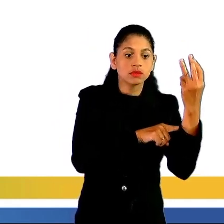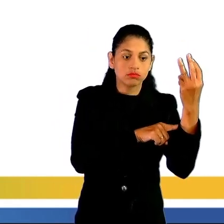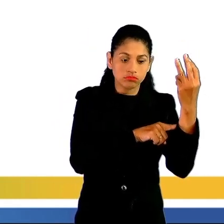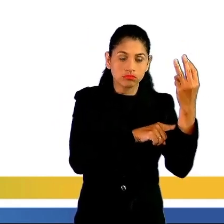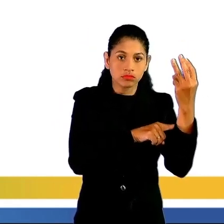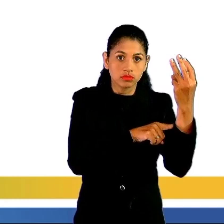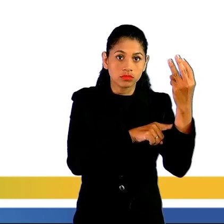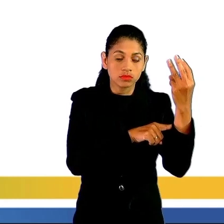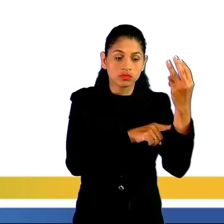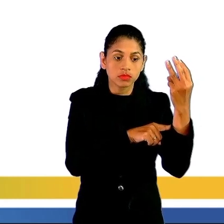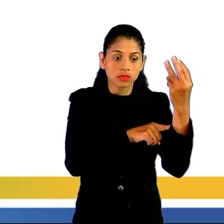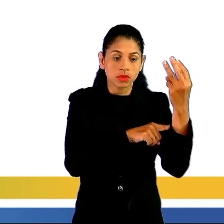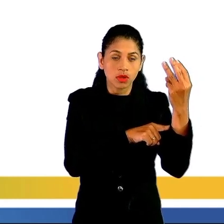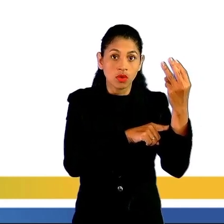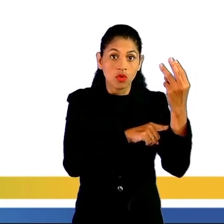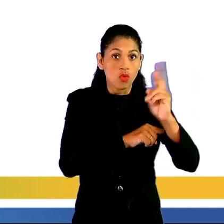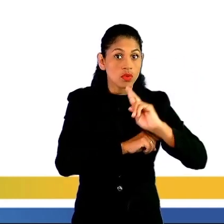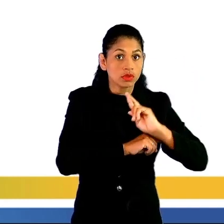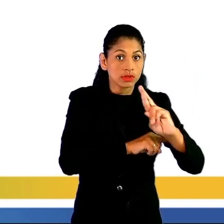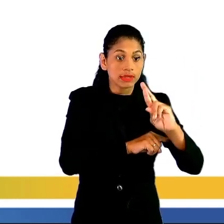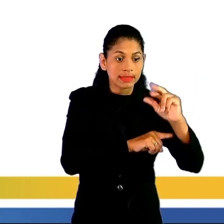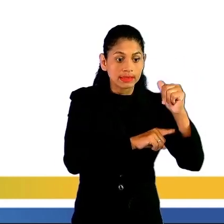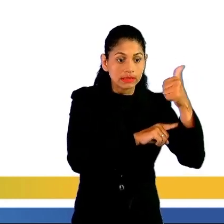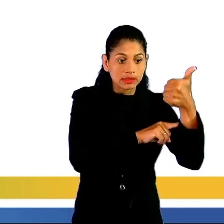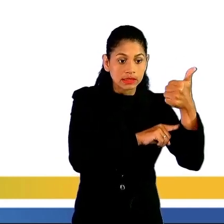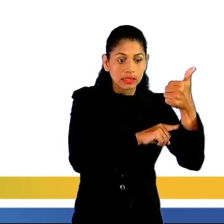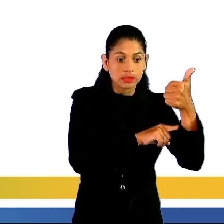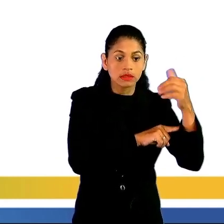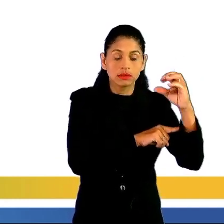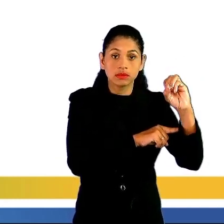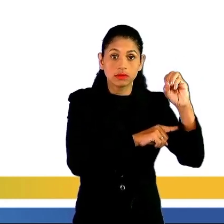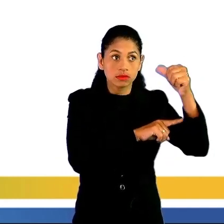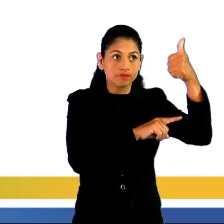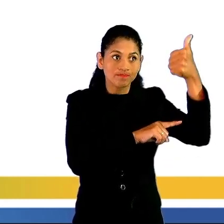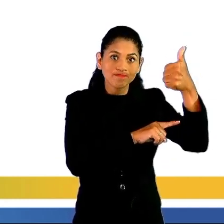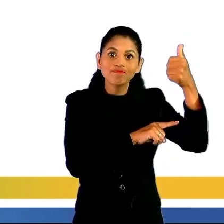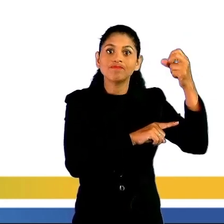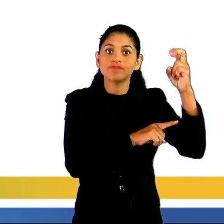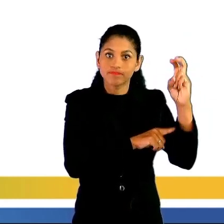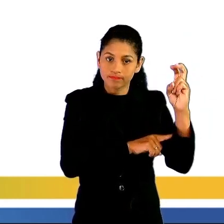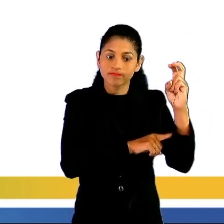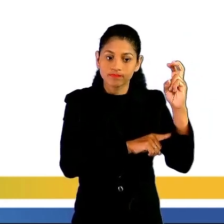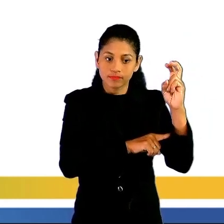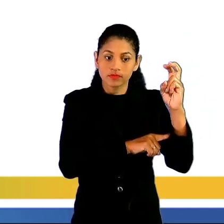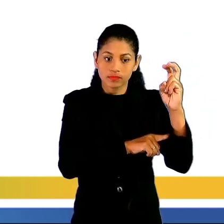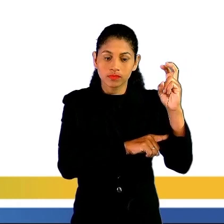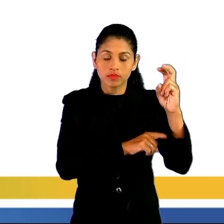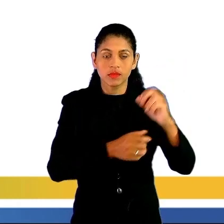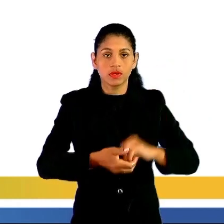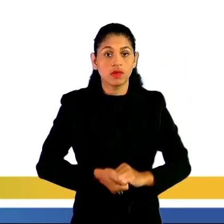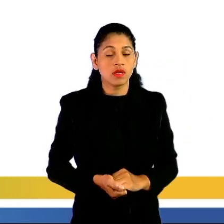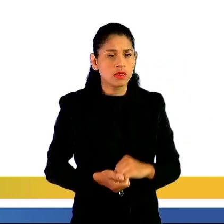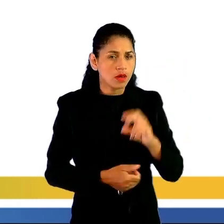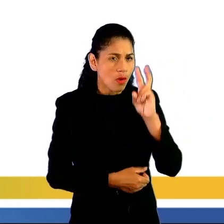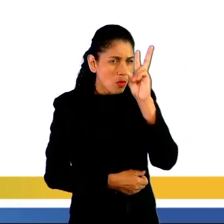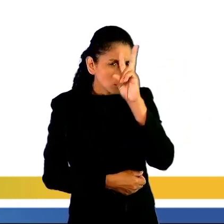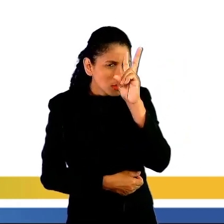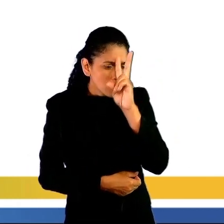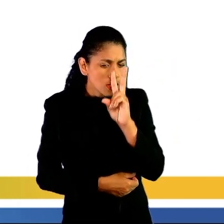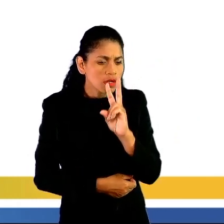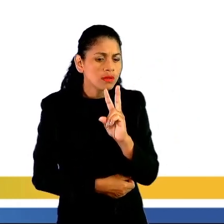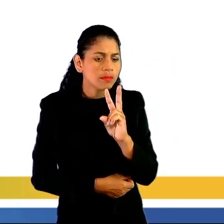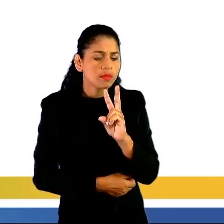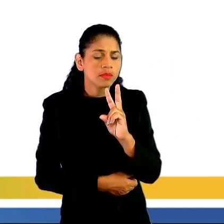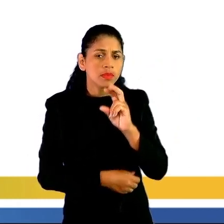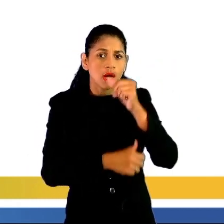a 15 aqui? Vamos relembrar aqui, multiplicação de potência de mesma base. Nós repetimos a base,